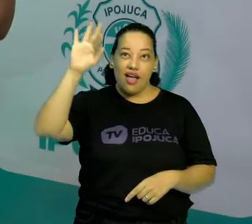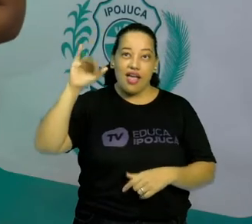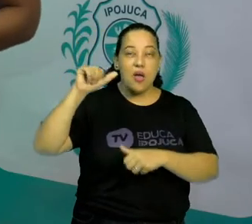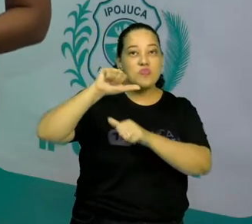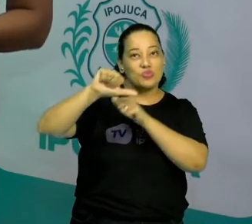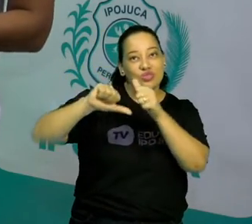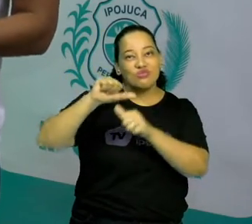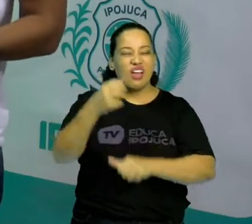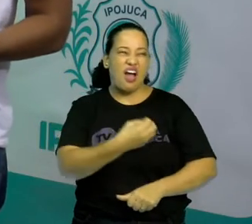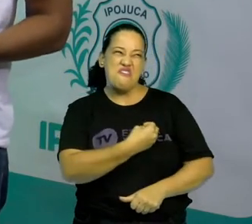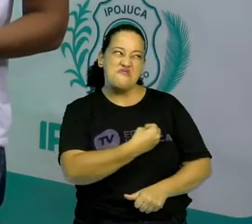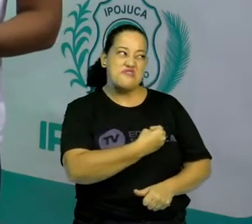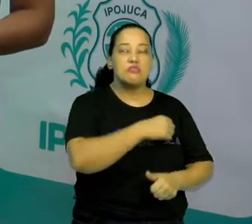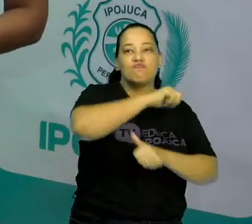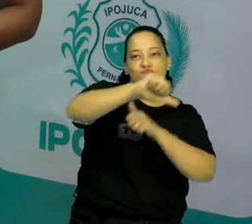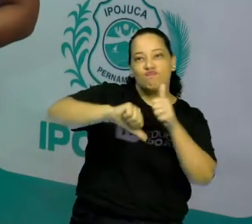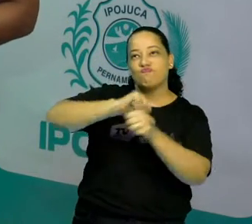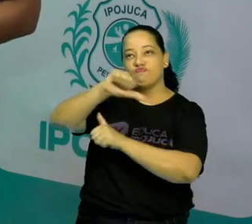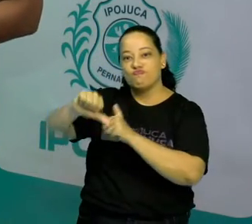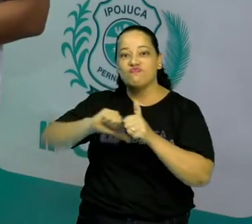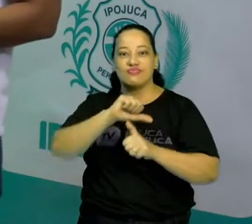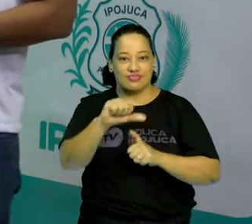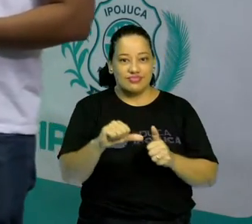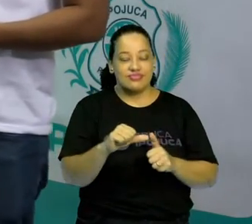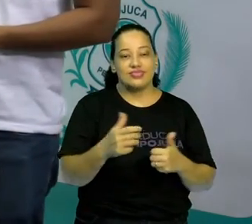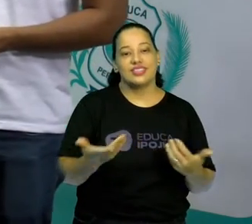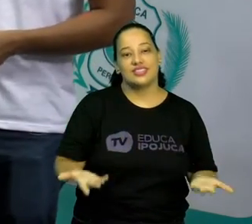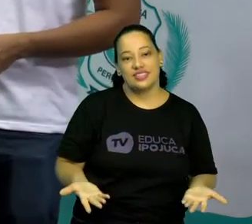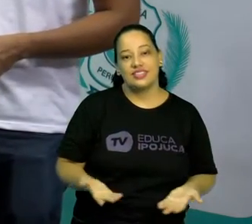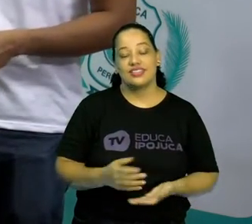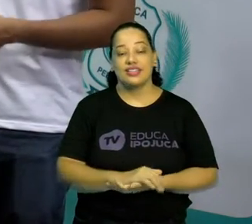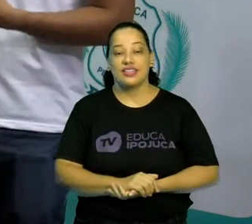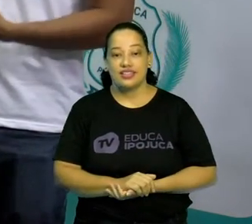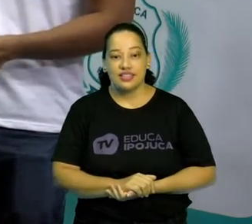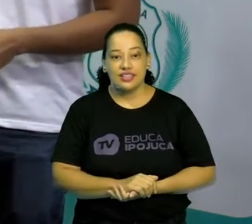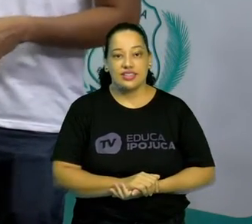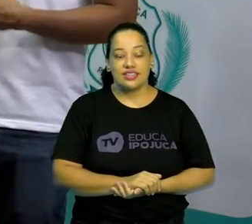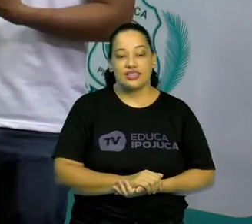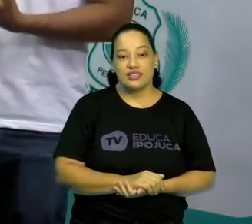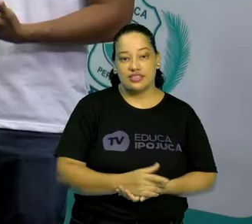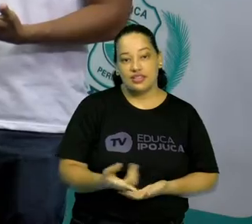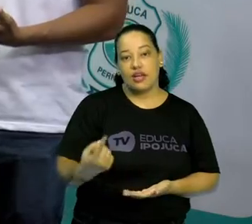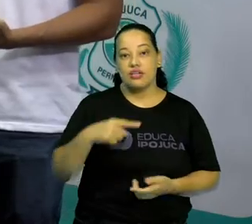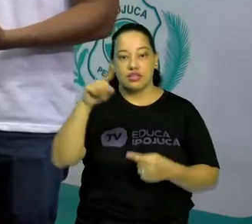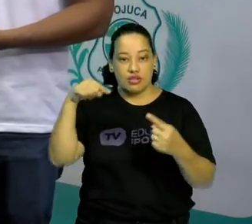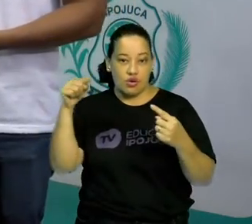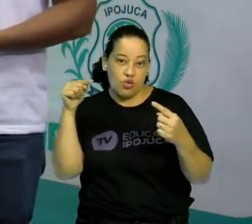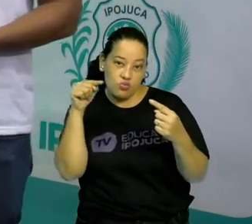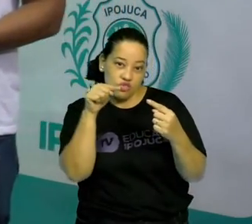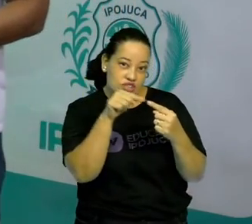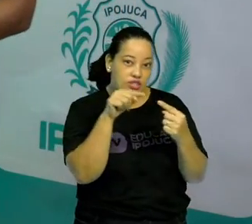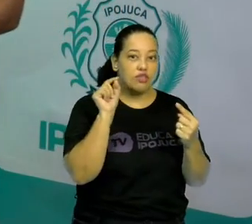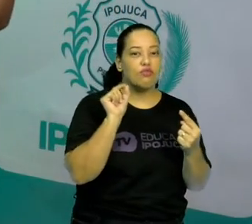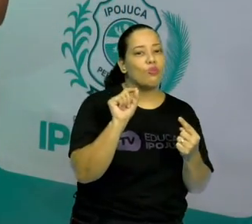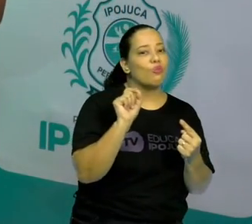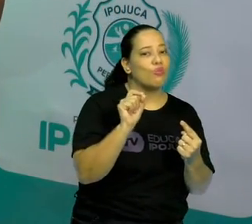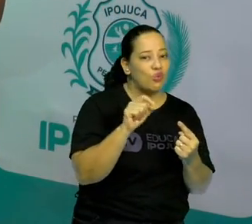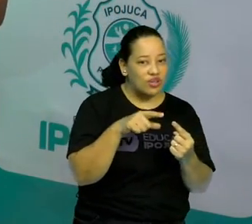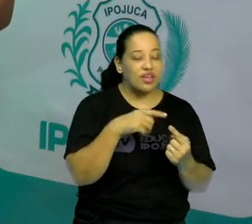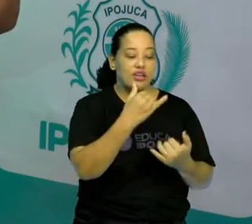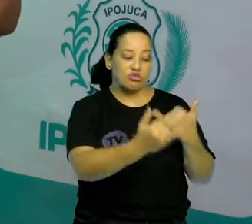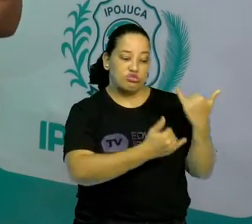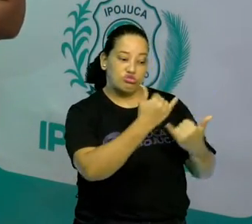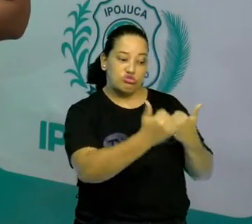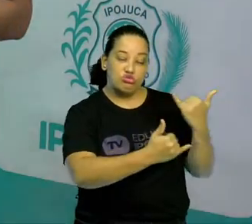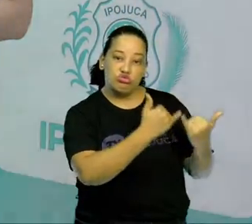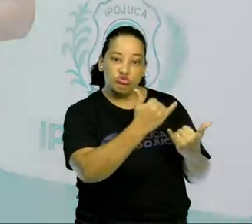e o presente. Sendo assim, são objetivos do jogo as